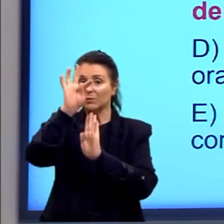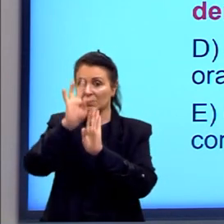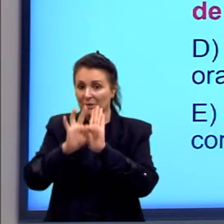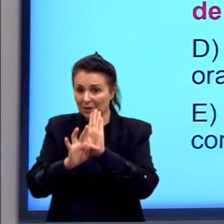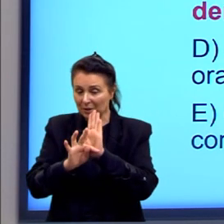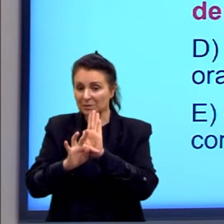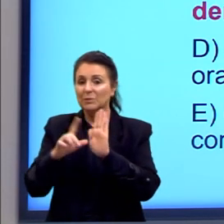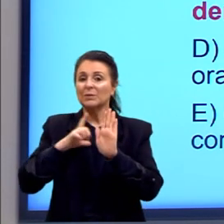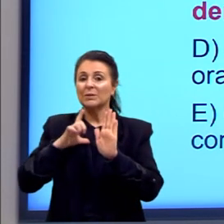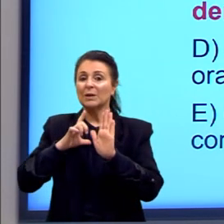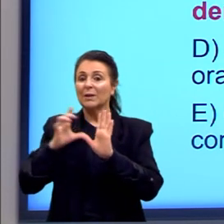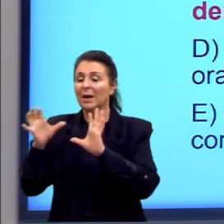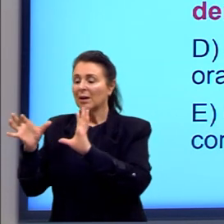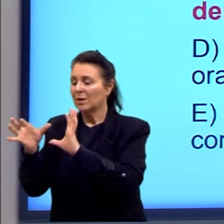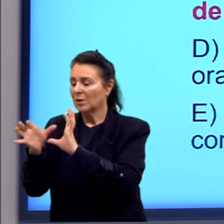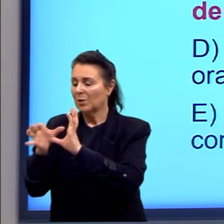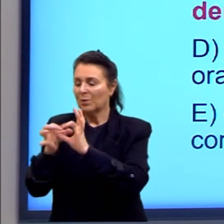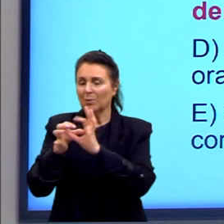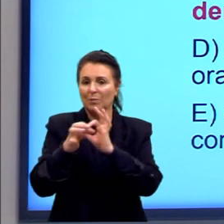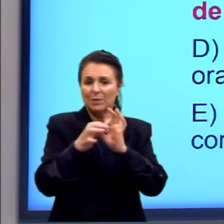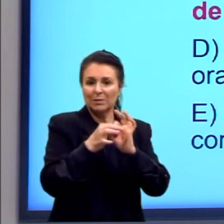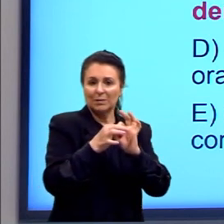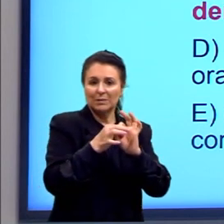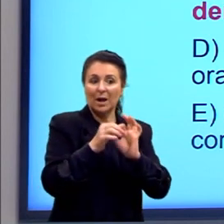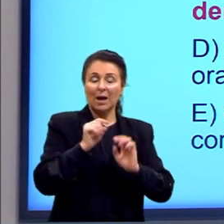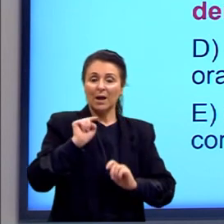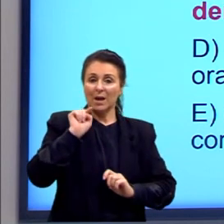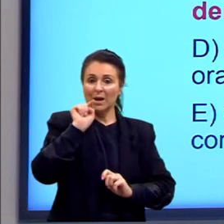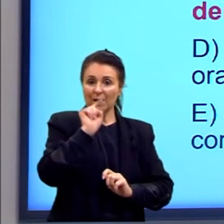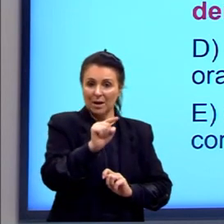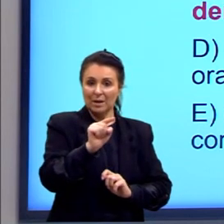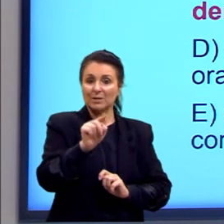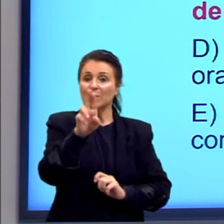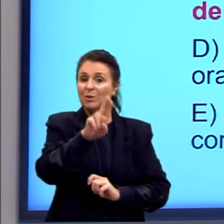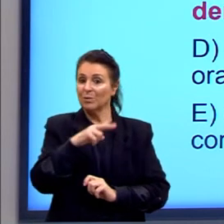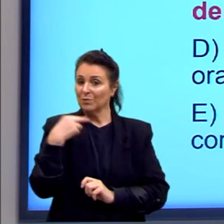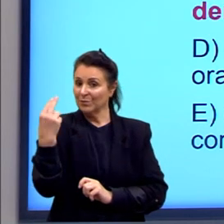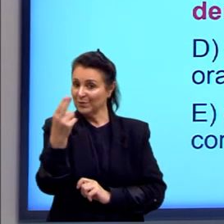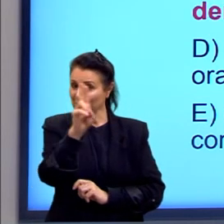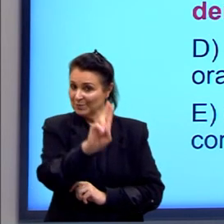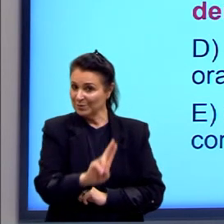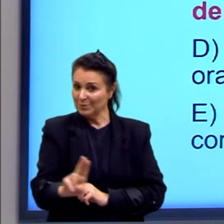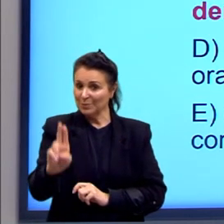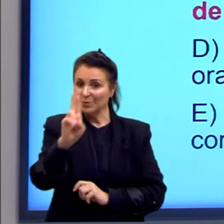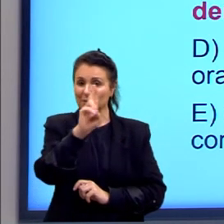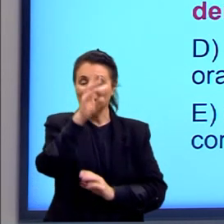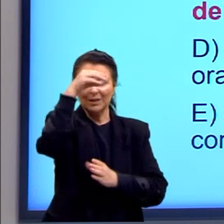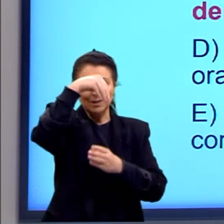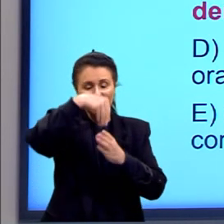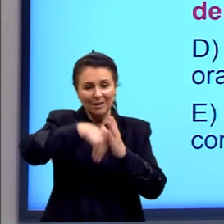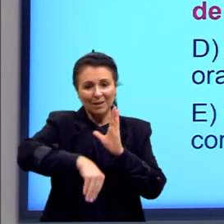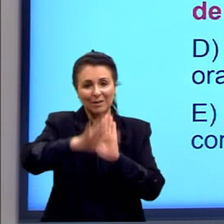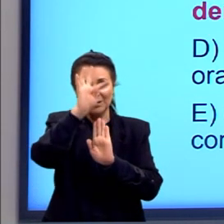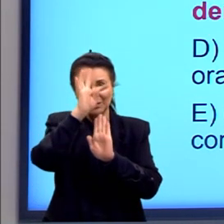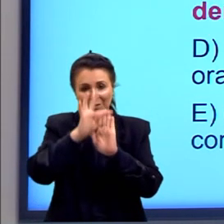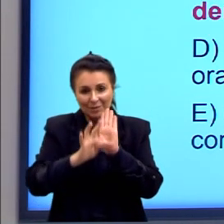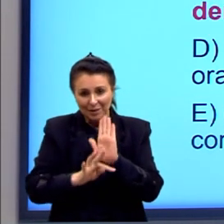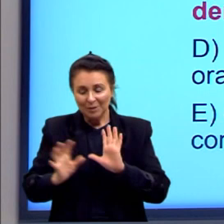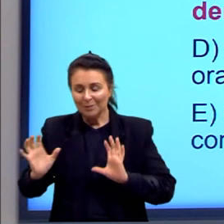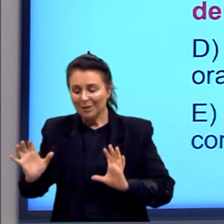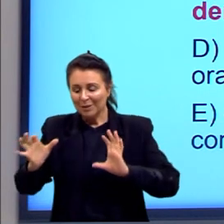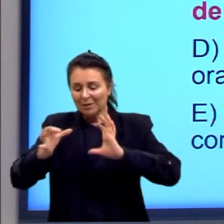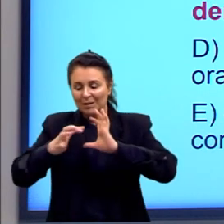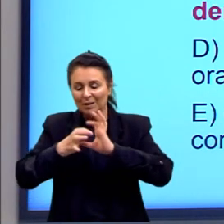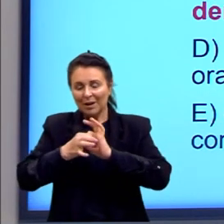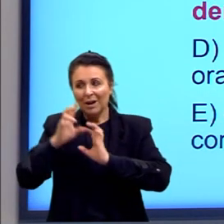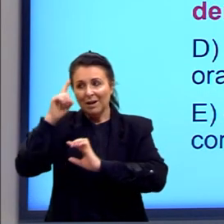coeso. Eles são os pontos que a gente vai usar ao longo do texto para alincar